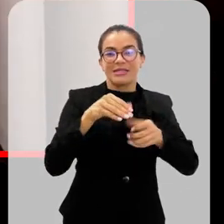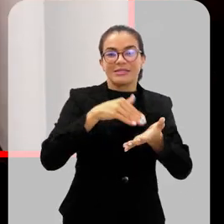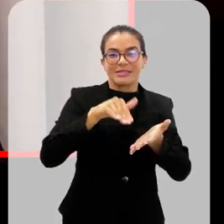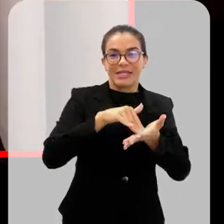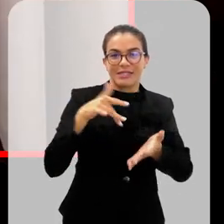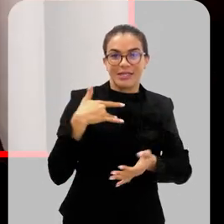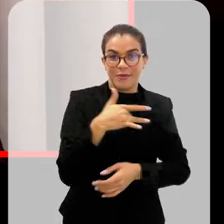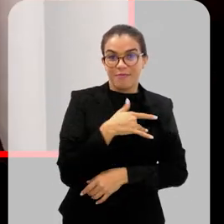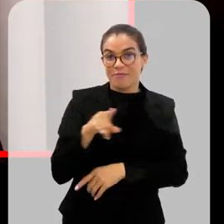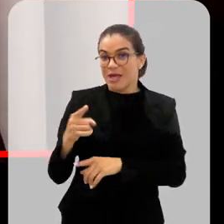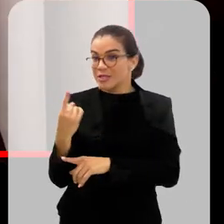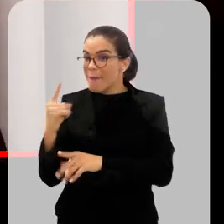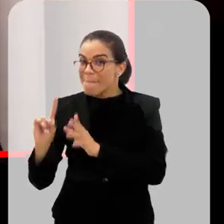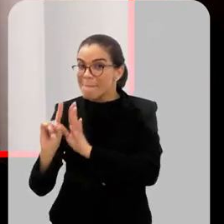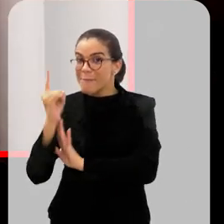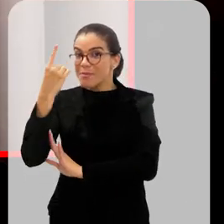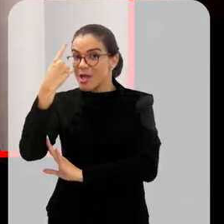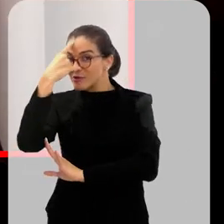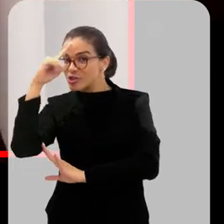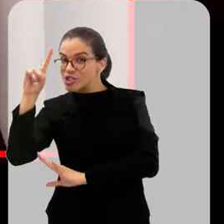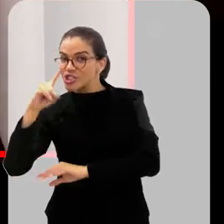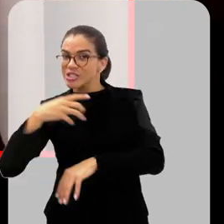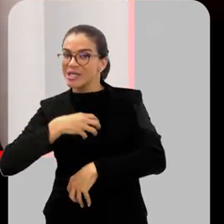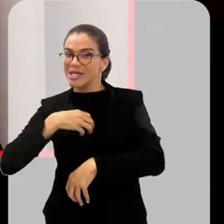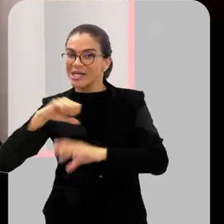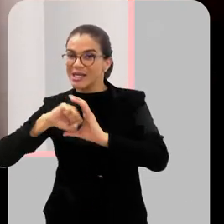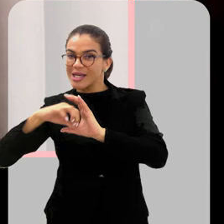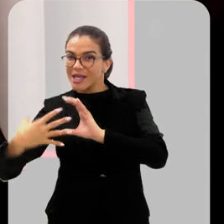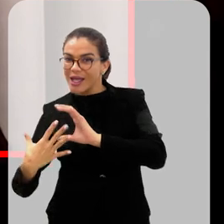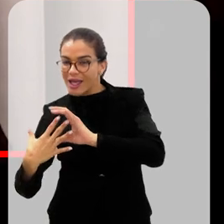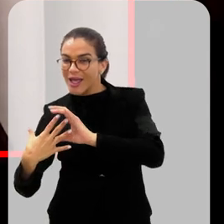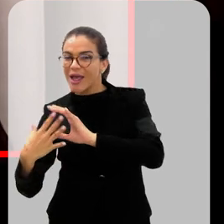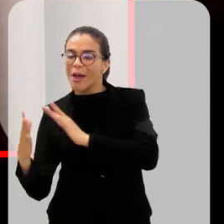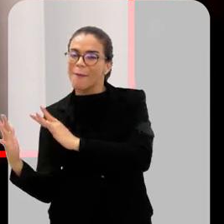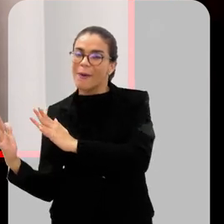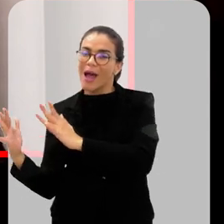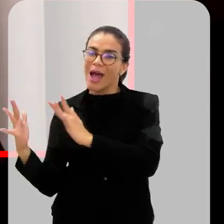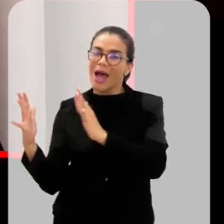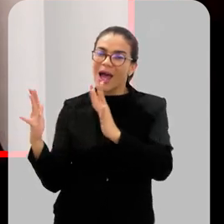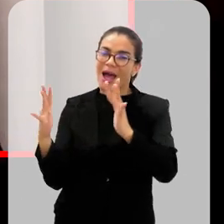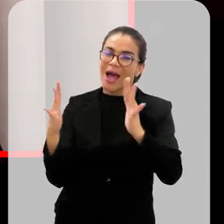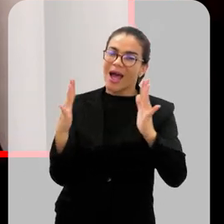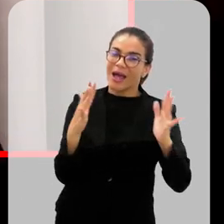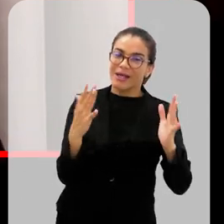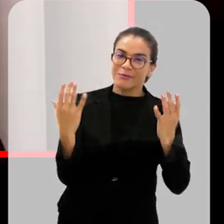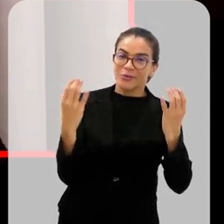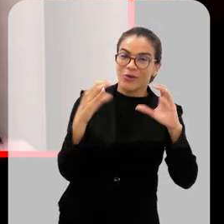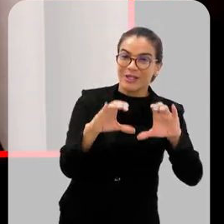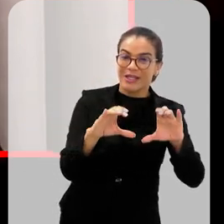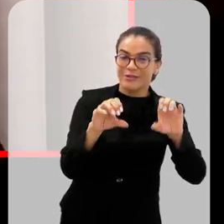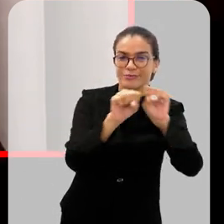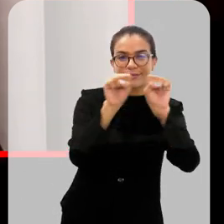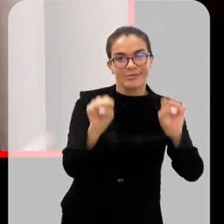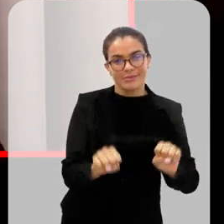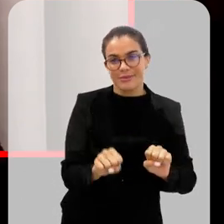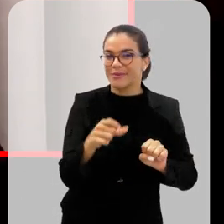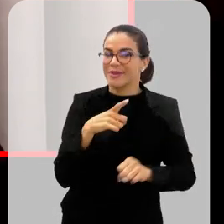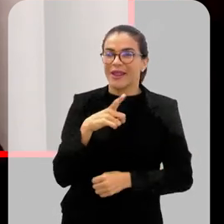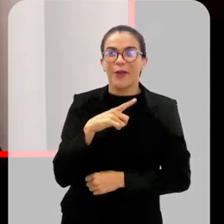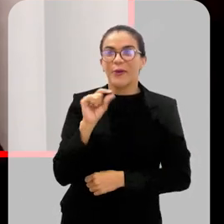Só que da data que a pessoa teve o primeiro sintoma até esse dado chegar no sistema, existe